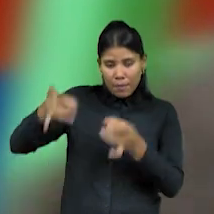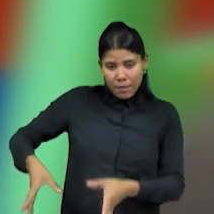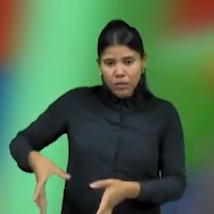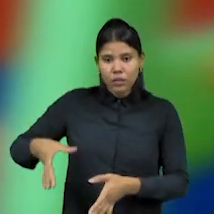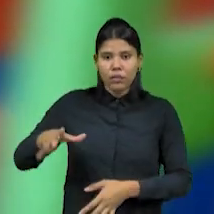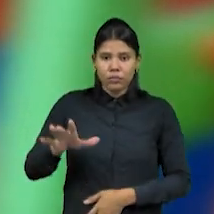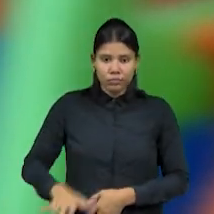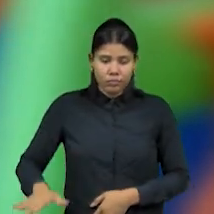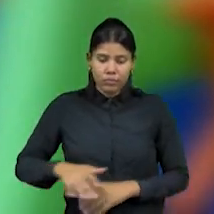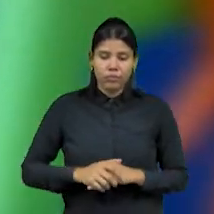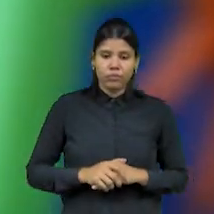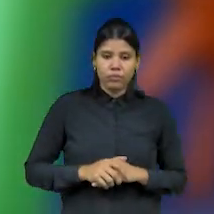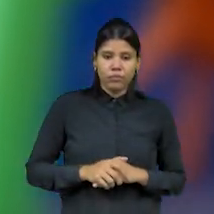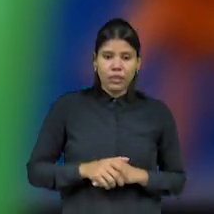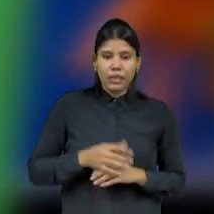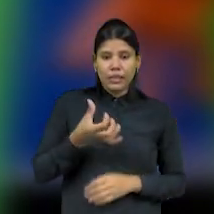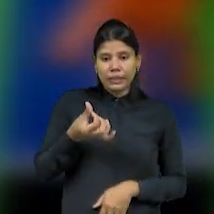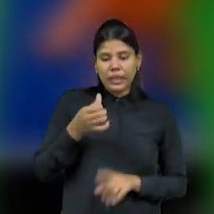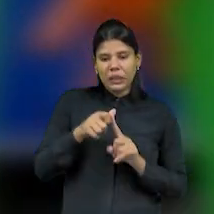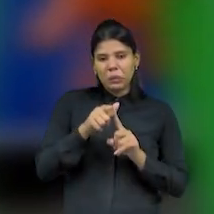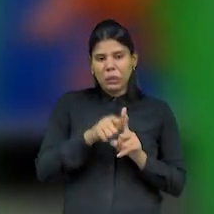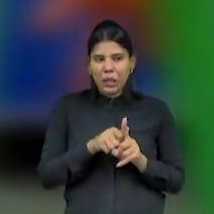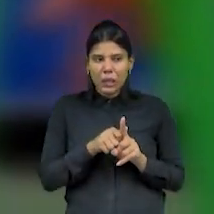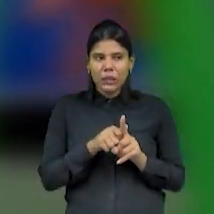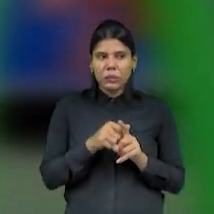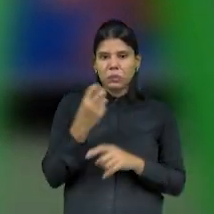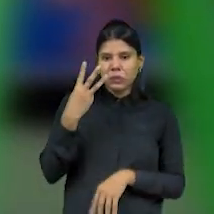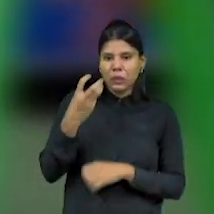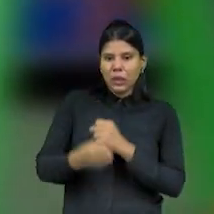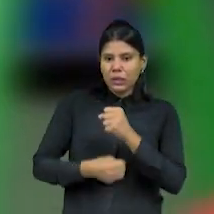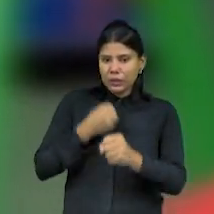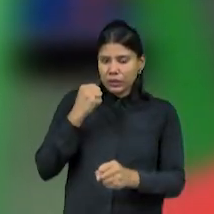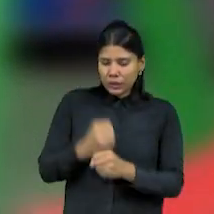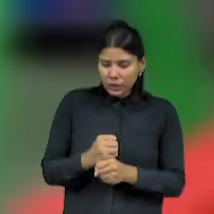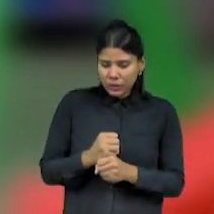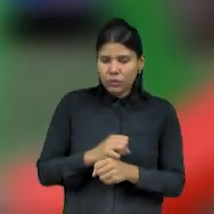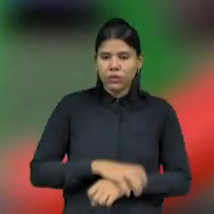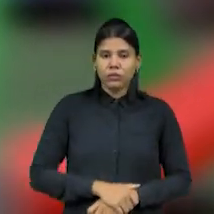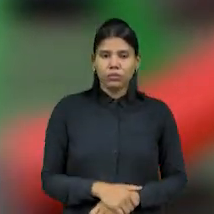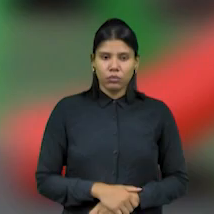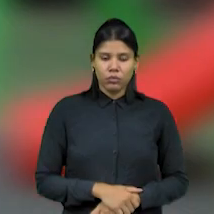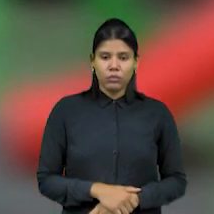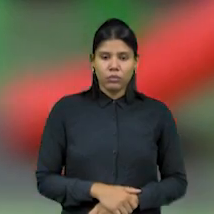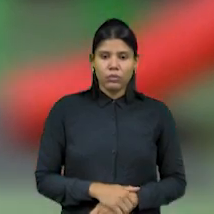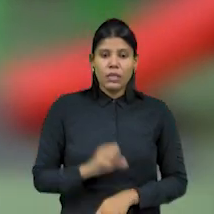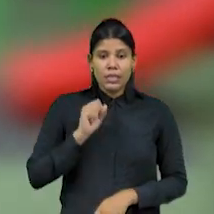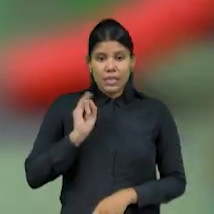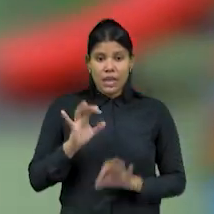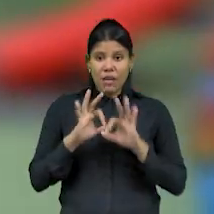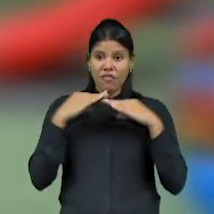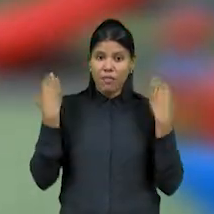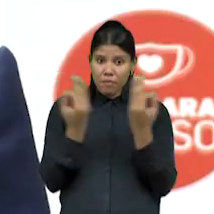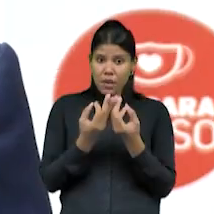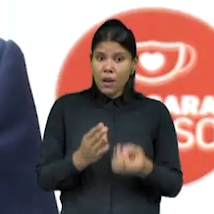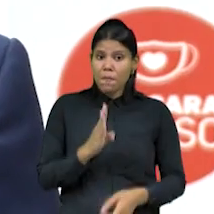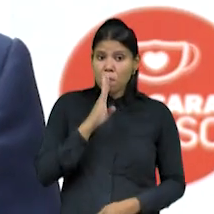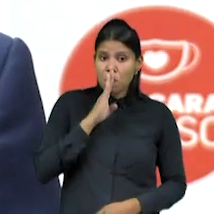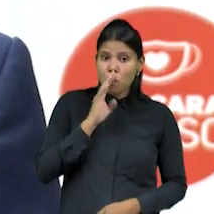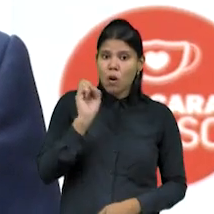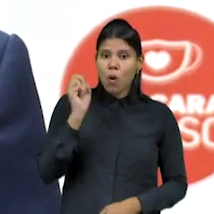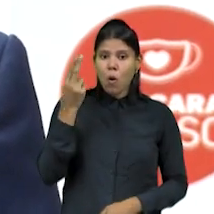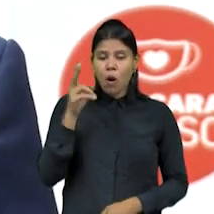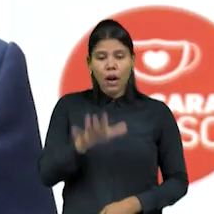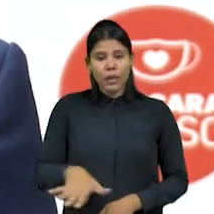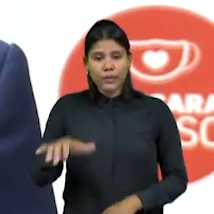de seis meses a três anos, mas poderá ser aumentada se a omissão partir de parentes ou se levar à morte da vítima. Para o